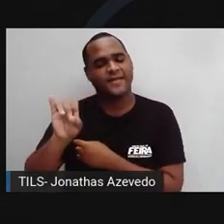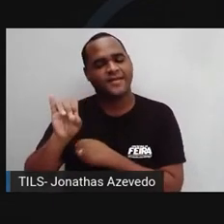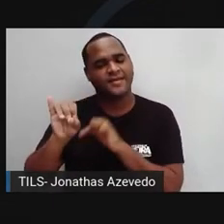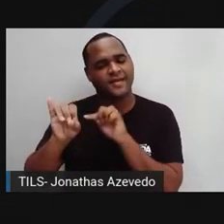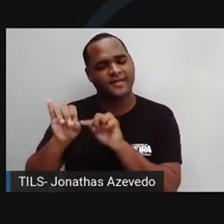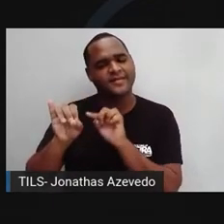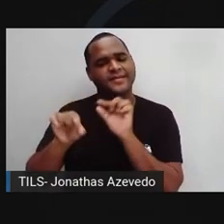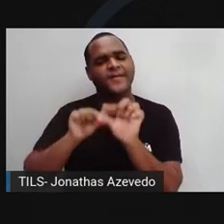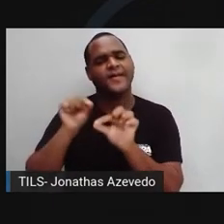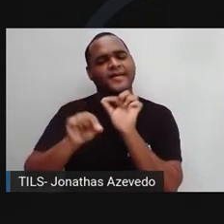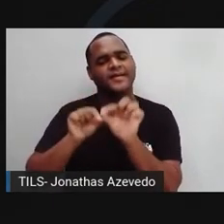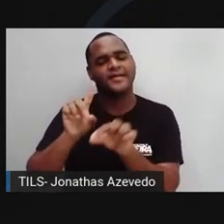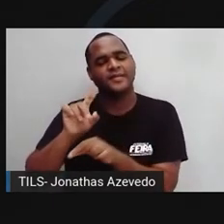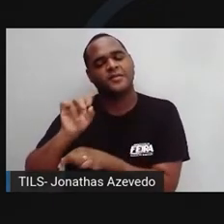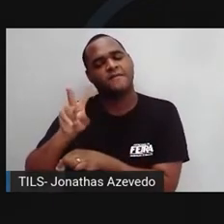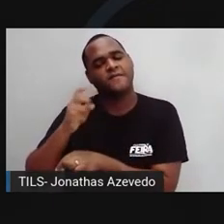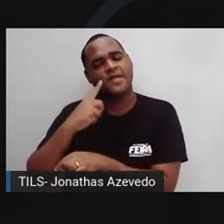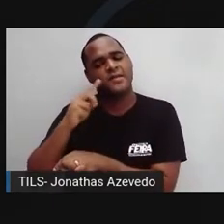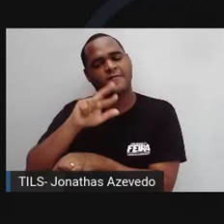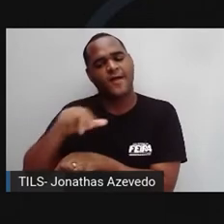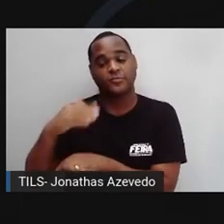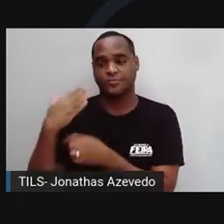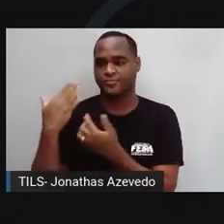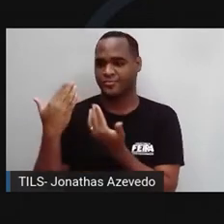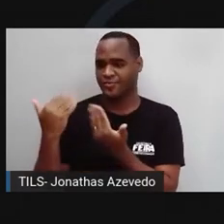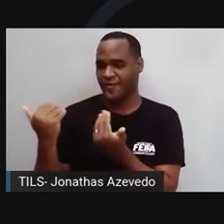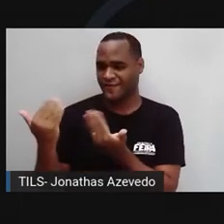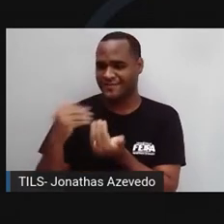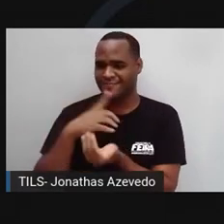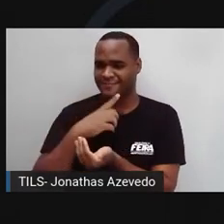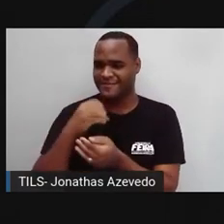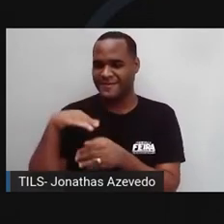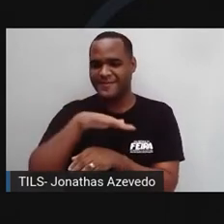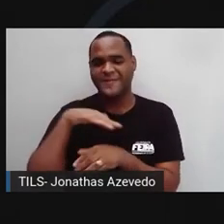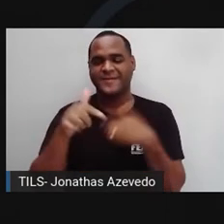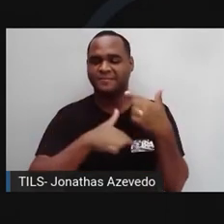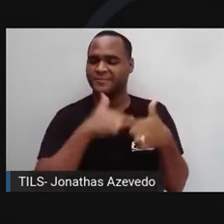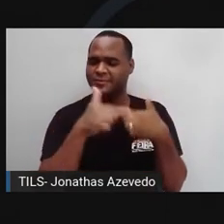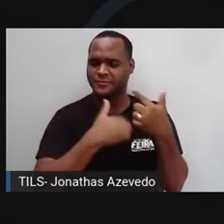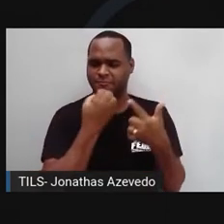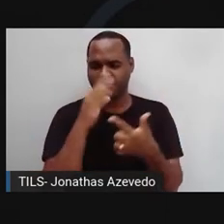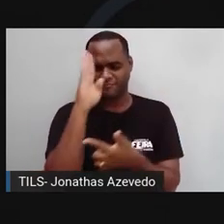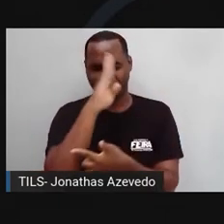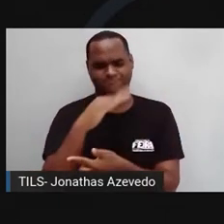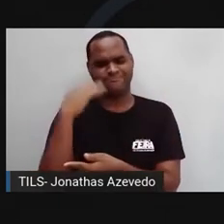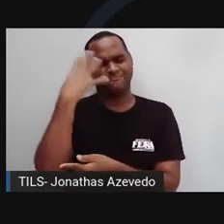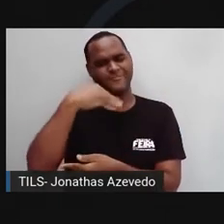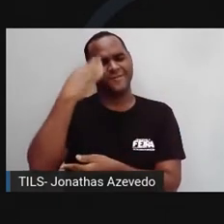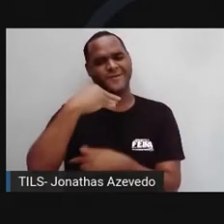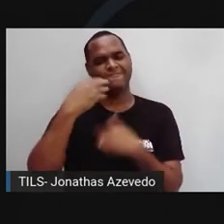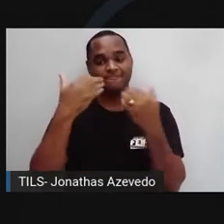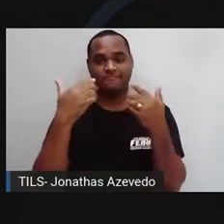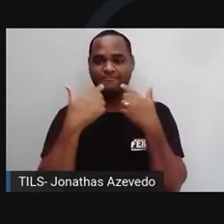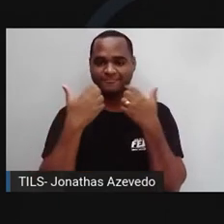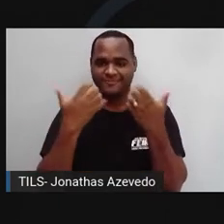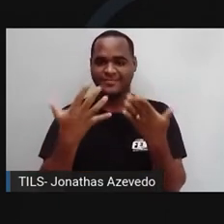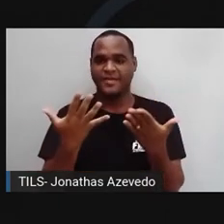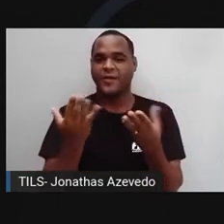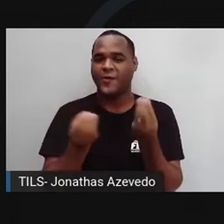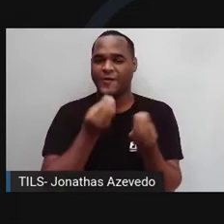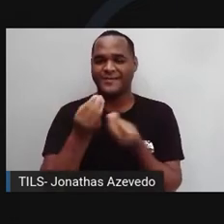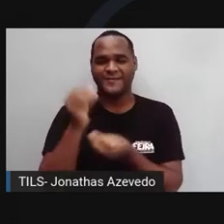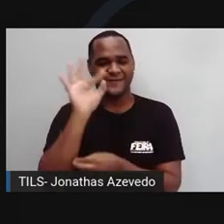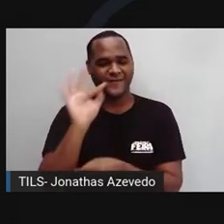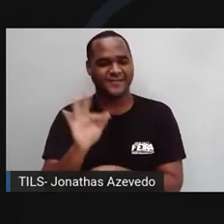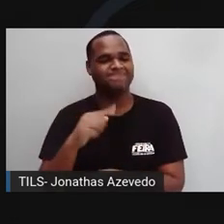Braga, ele é um dos mais jovens empreendedores do mercado brasileiro. Tem uma história linda para que ela está contando para a gente e a gente está muito